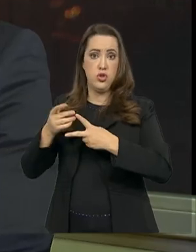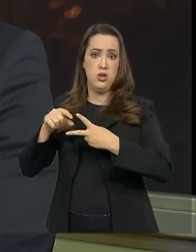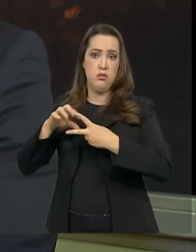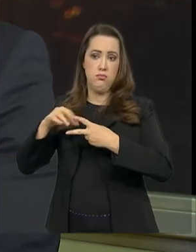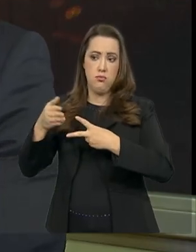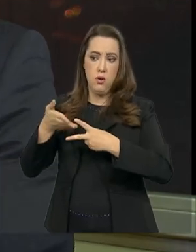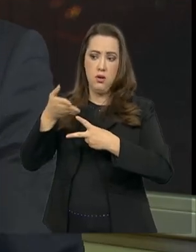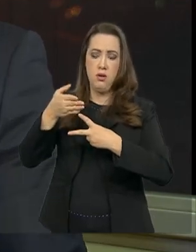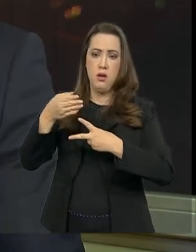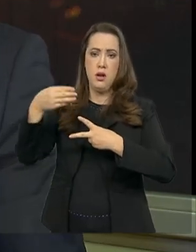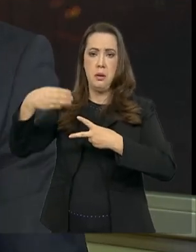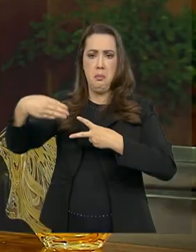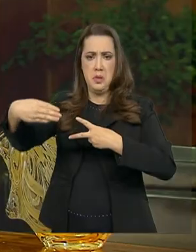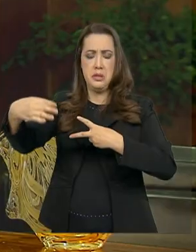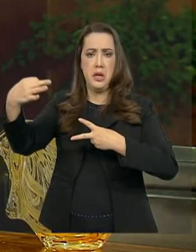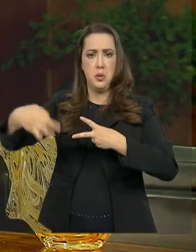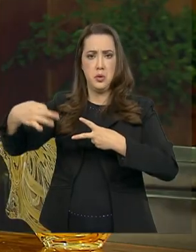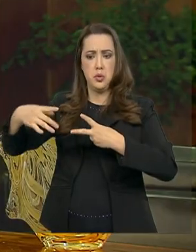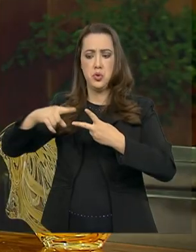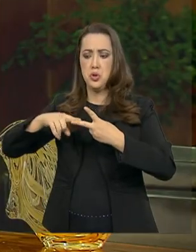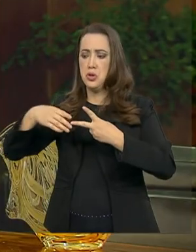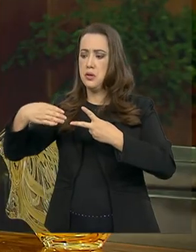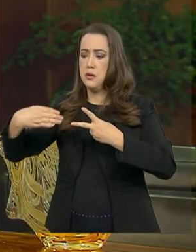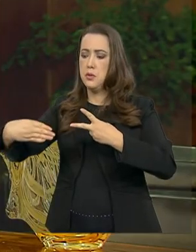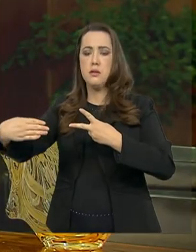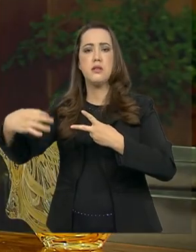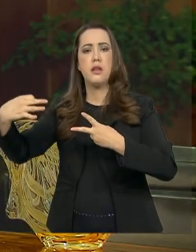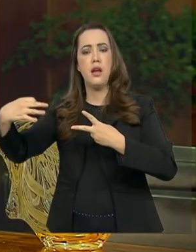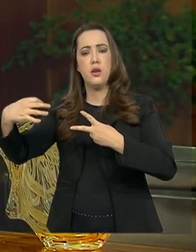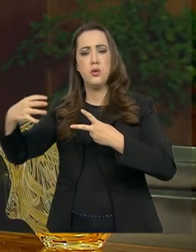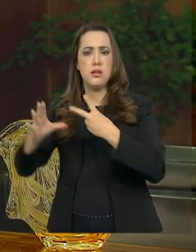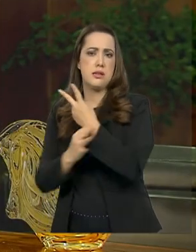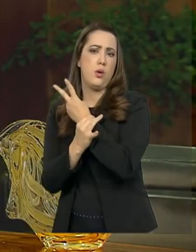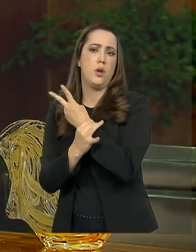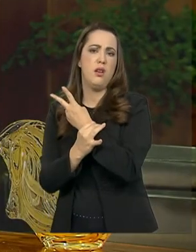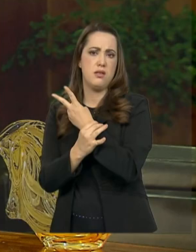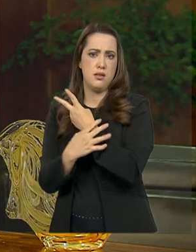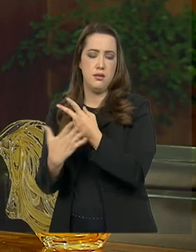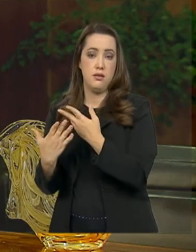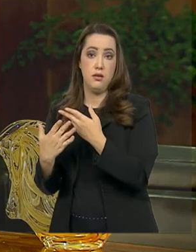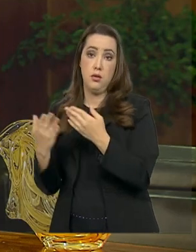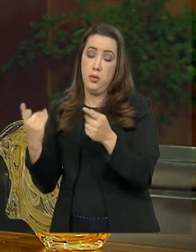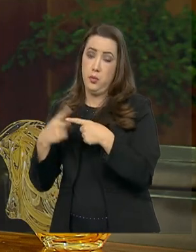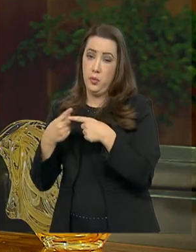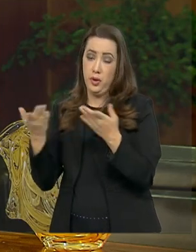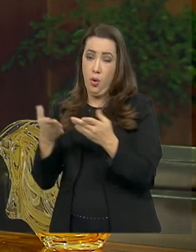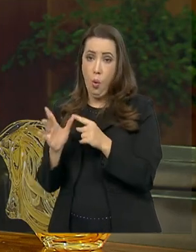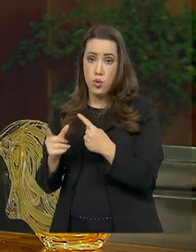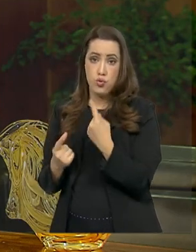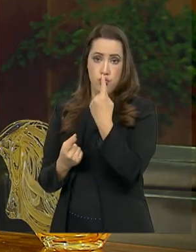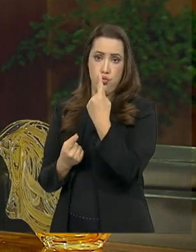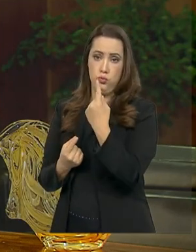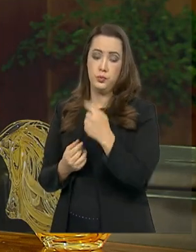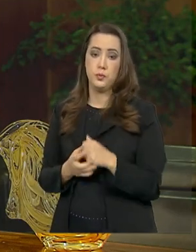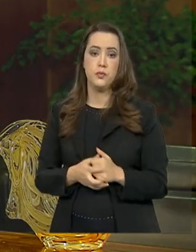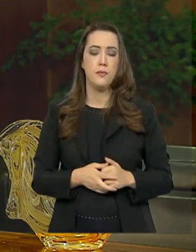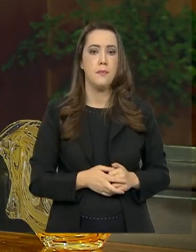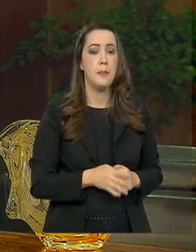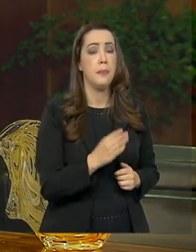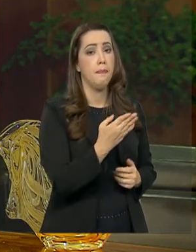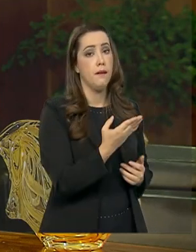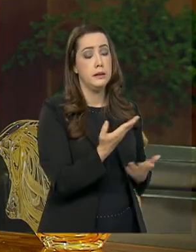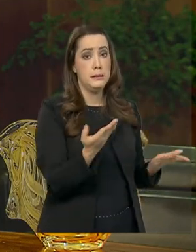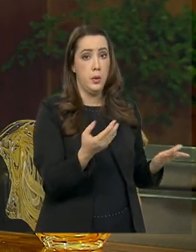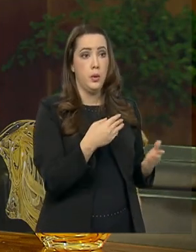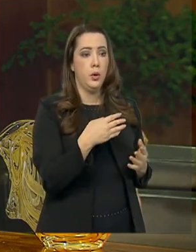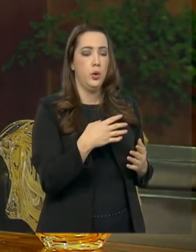questão importante para esse governo? As mudanças sempre são possíveis. O governo assumiu com o compromisso de reduzir o número